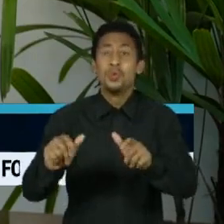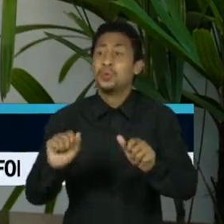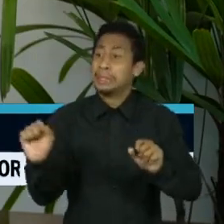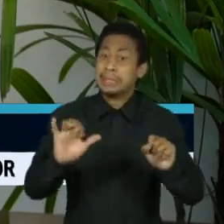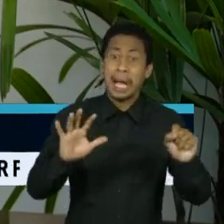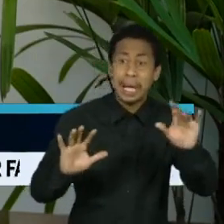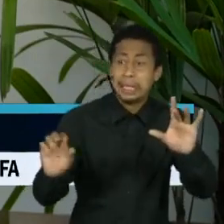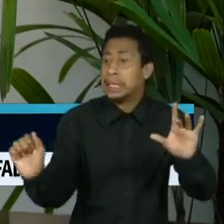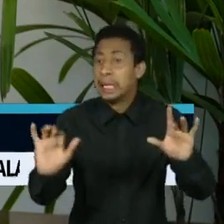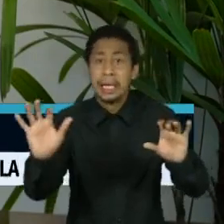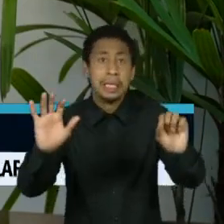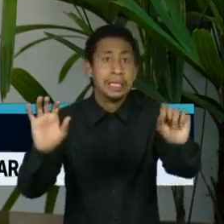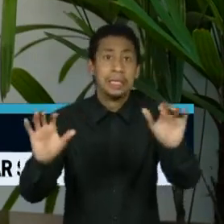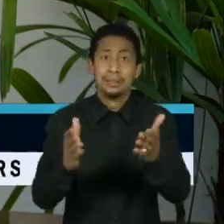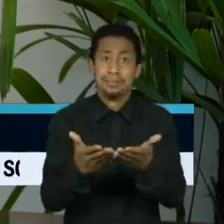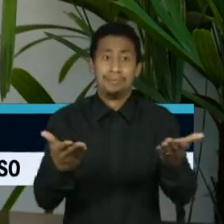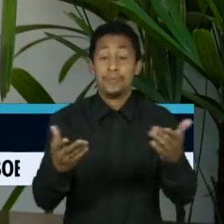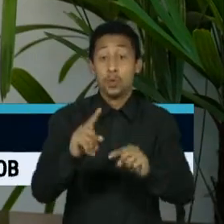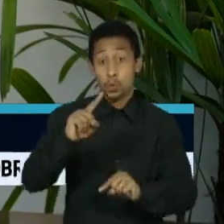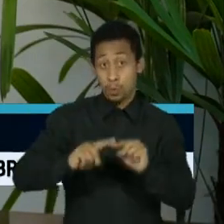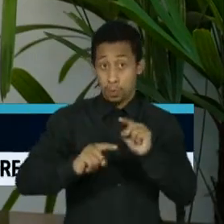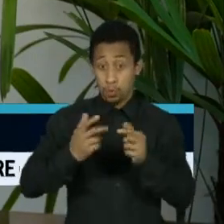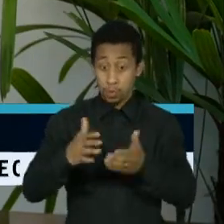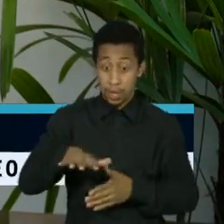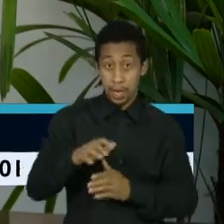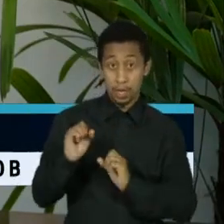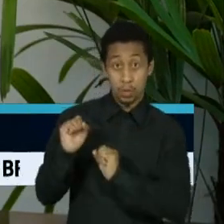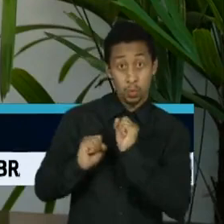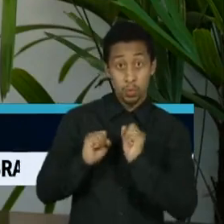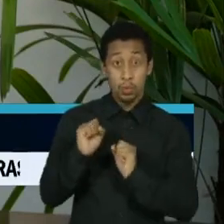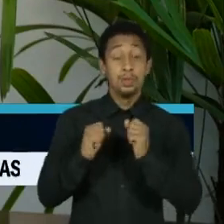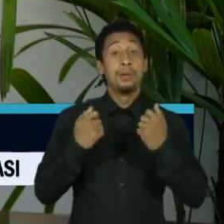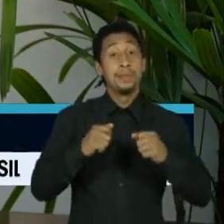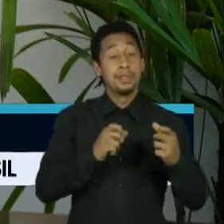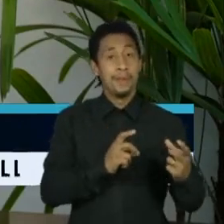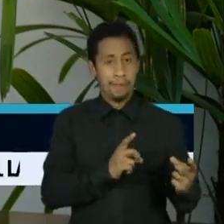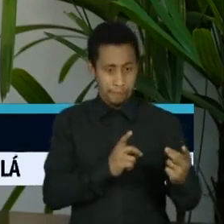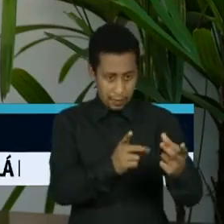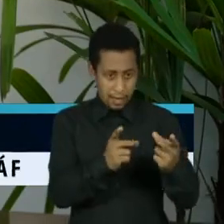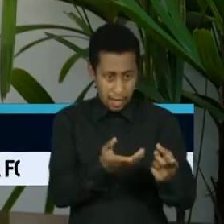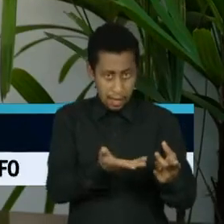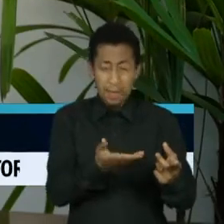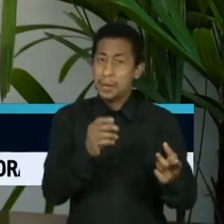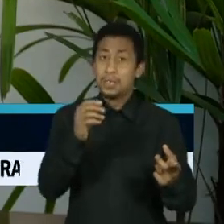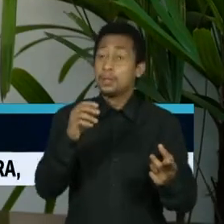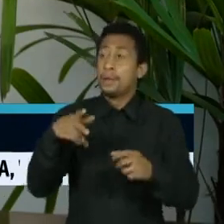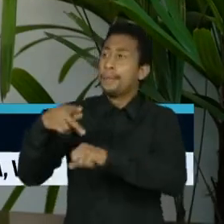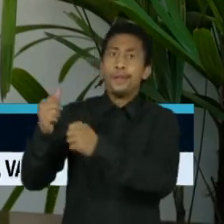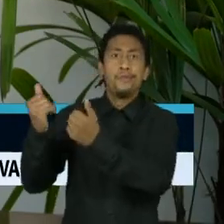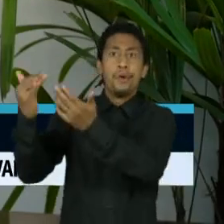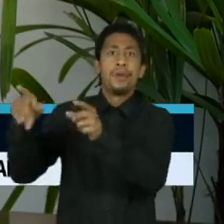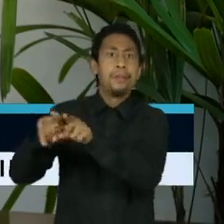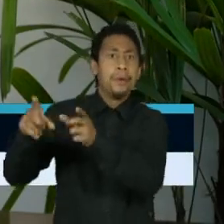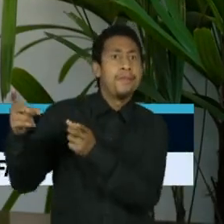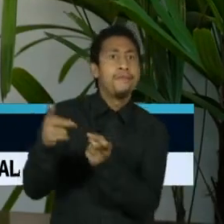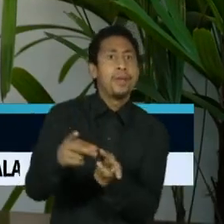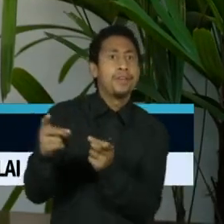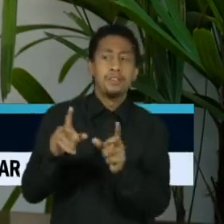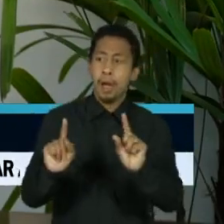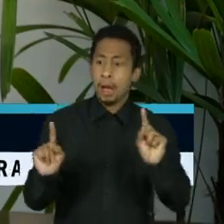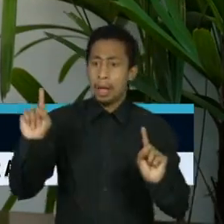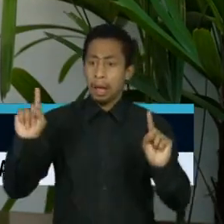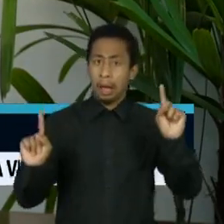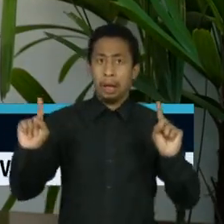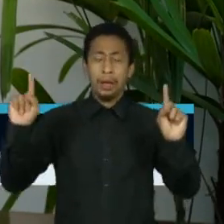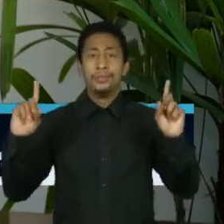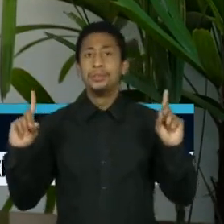custos. E esses produtos industriais concorrem com produtos importados. As famílias e os demais setores que compram esses